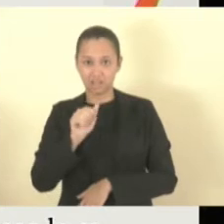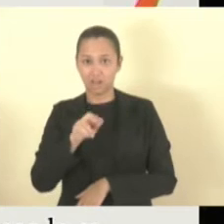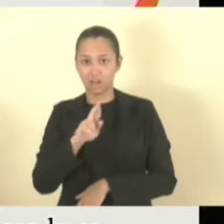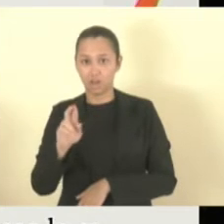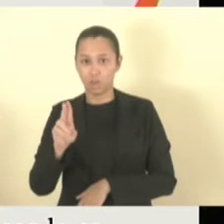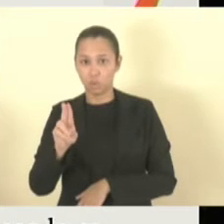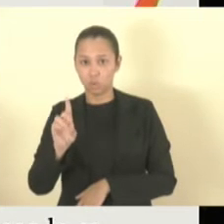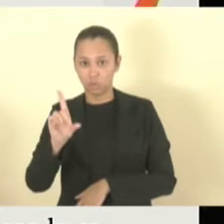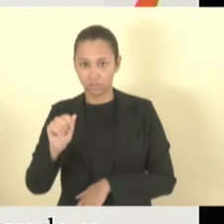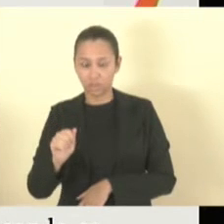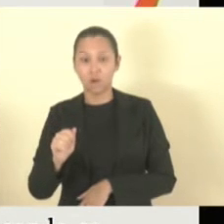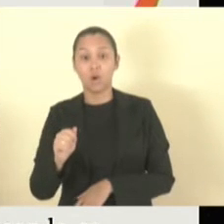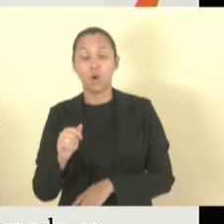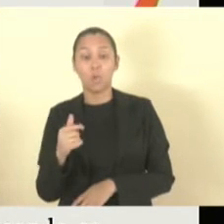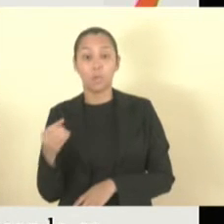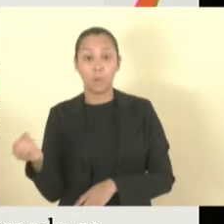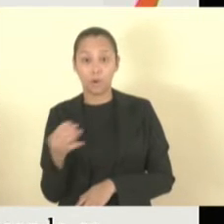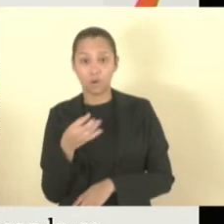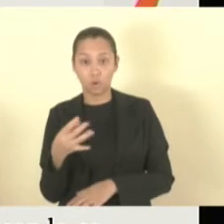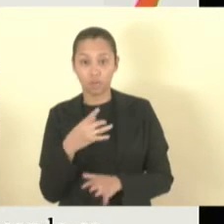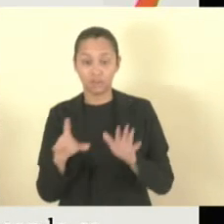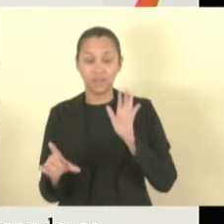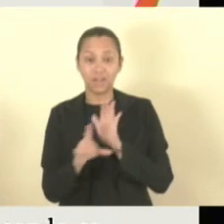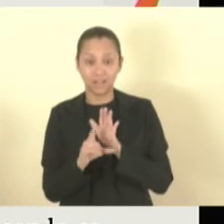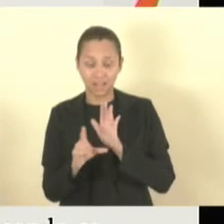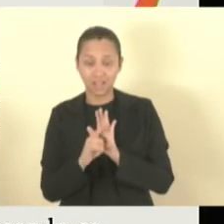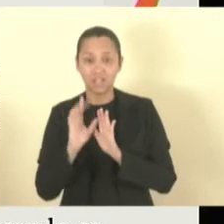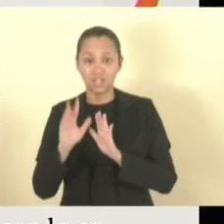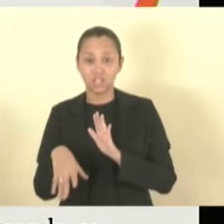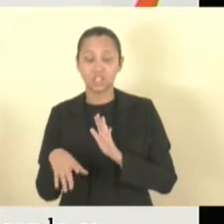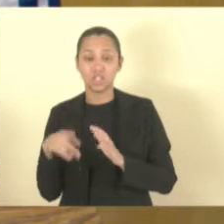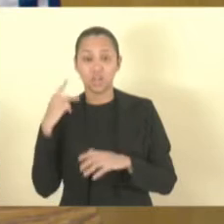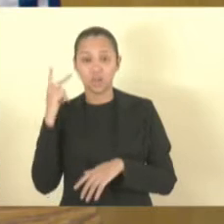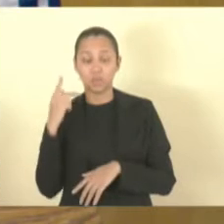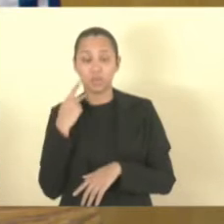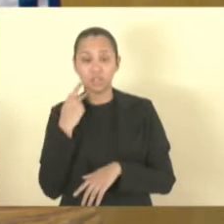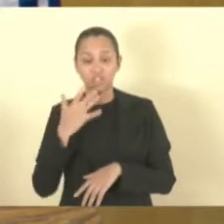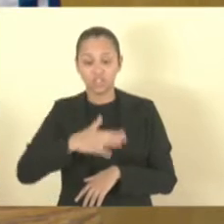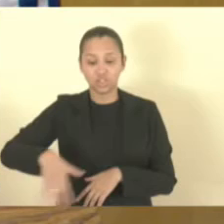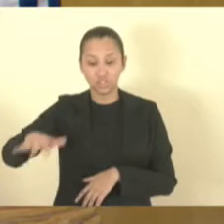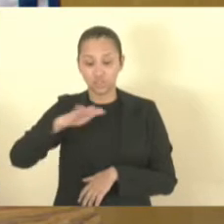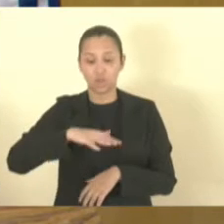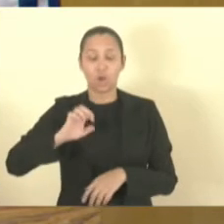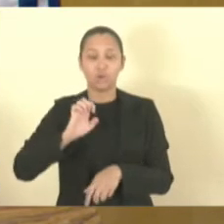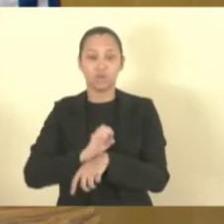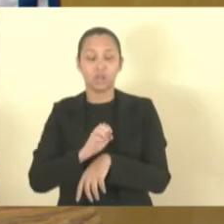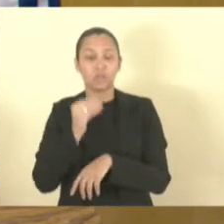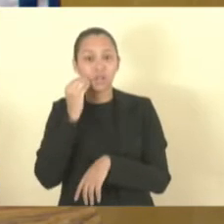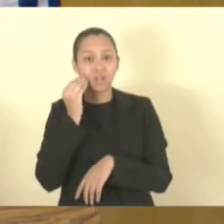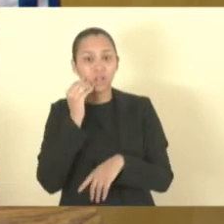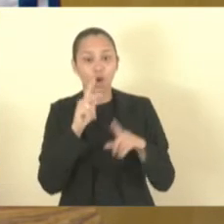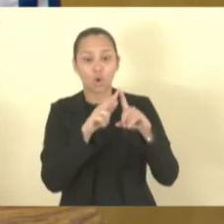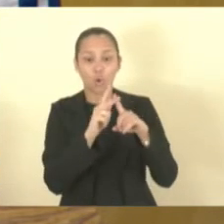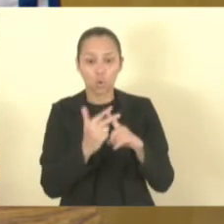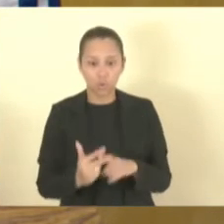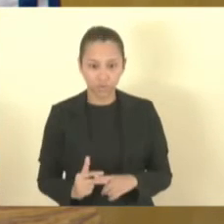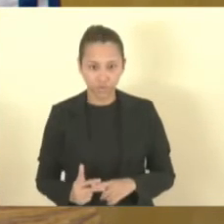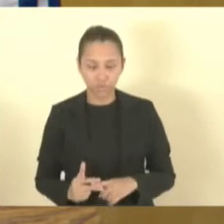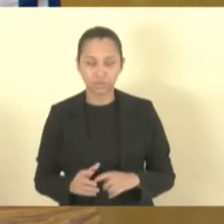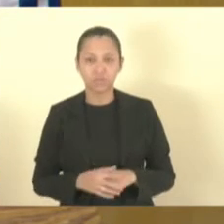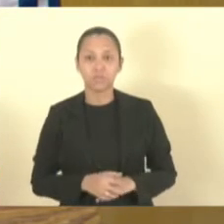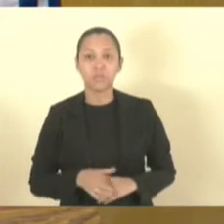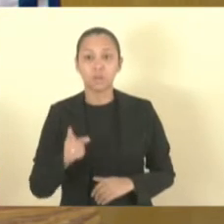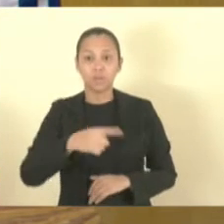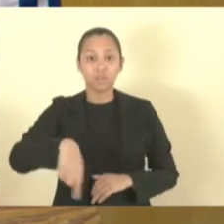legislação que está na Procuradoria Geral do Estado para corrigir esse tipo de distorção. Os senhores terem uma